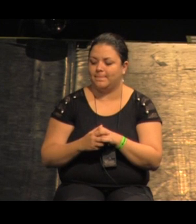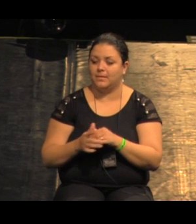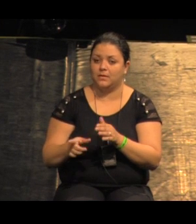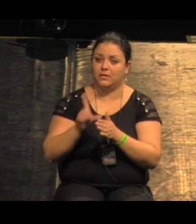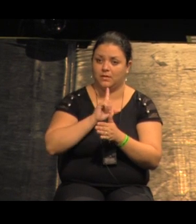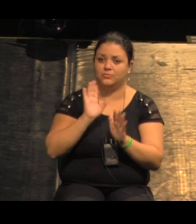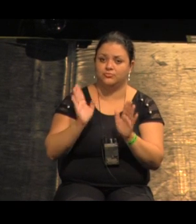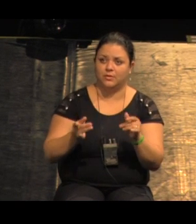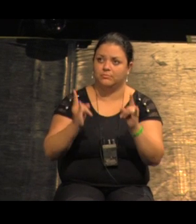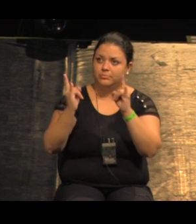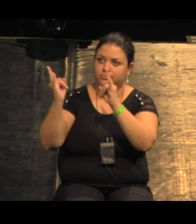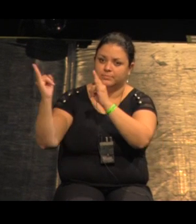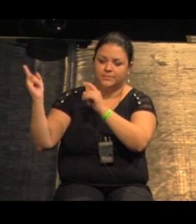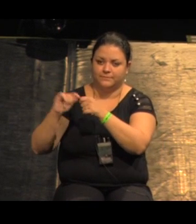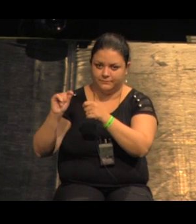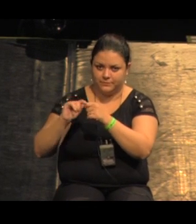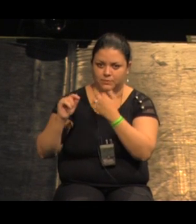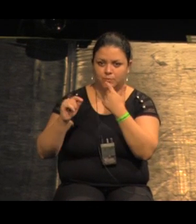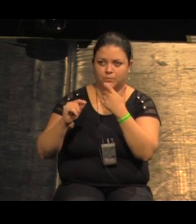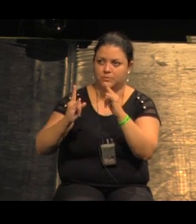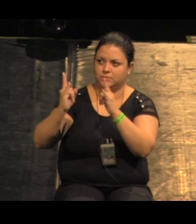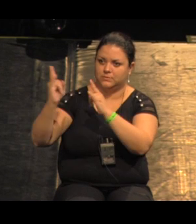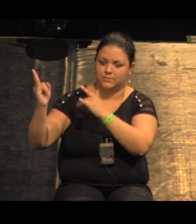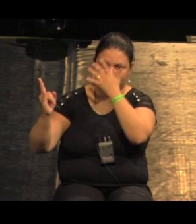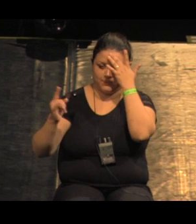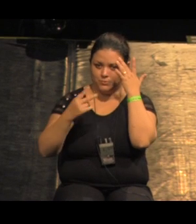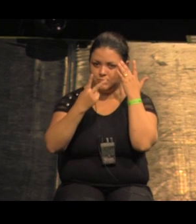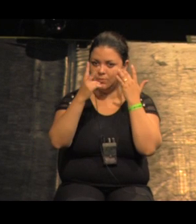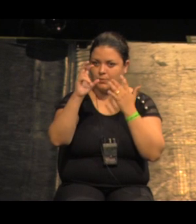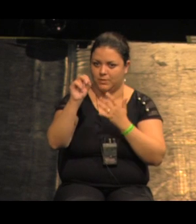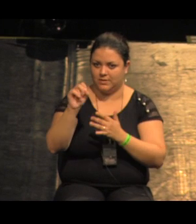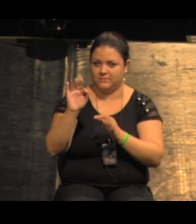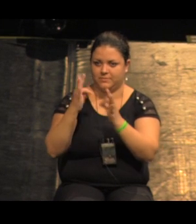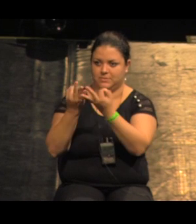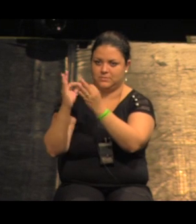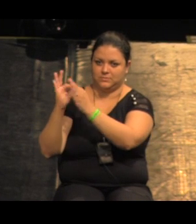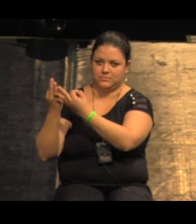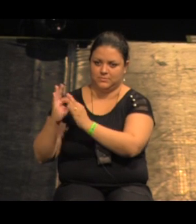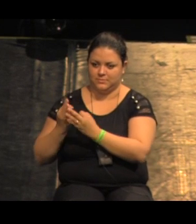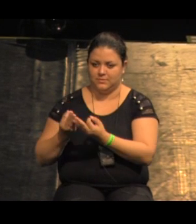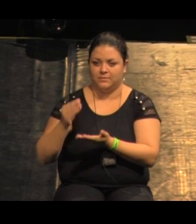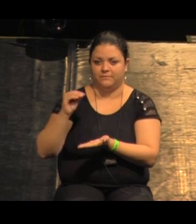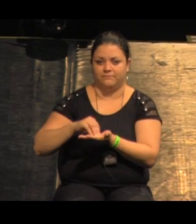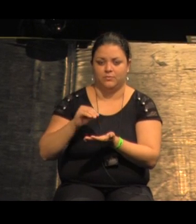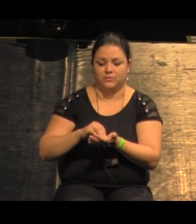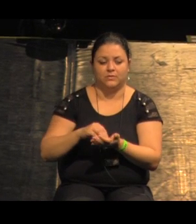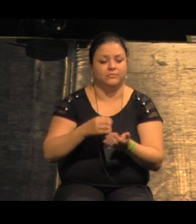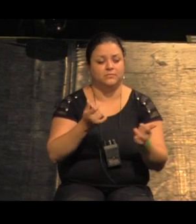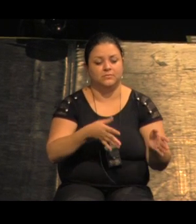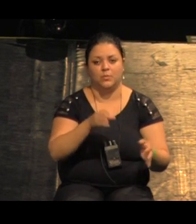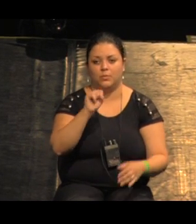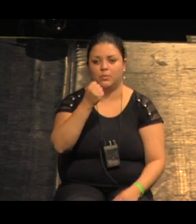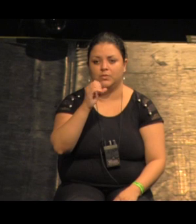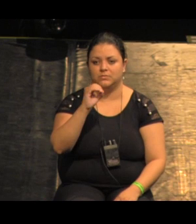havia sido feito um conjunto habitacional aqui para 250 famílias outro para 250 famílias e restavam 800 famílias